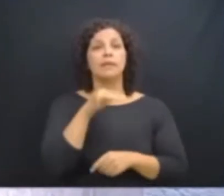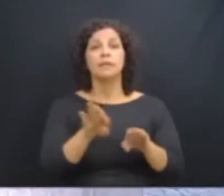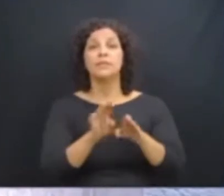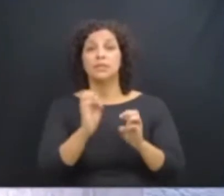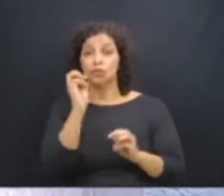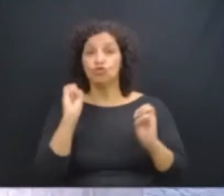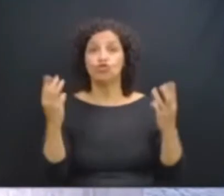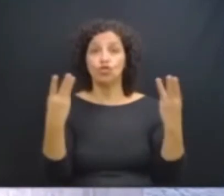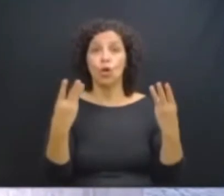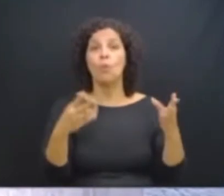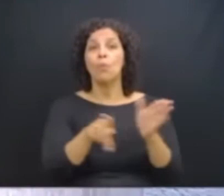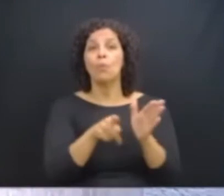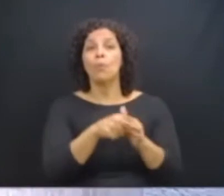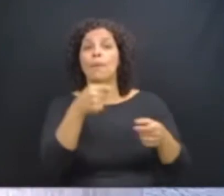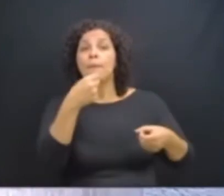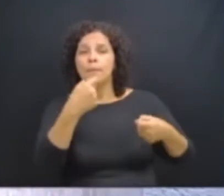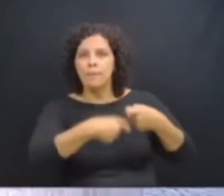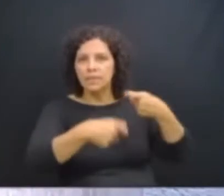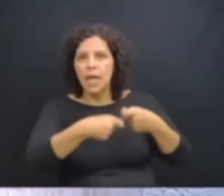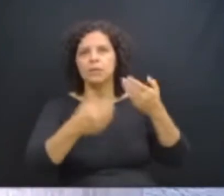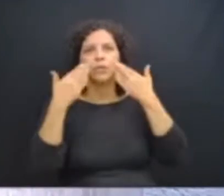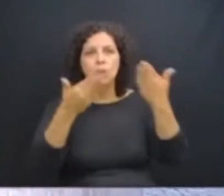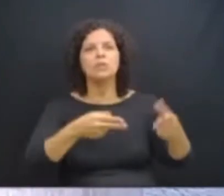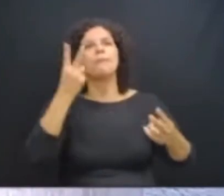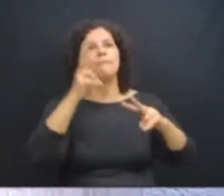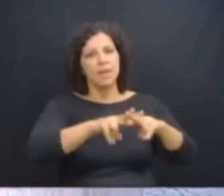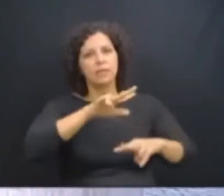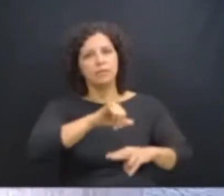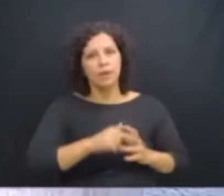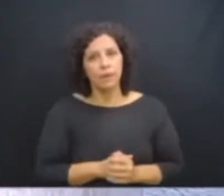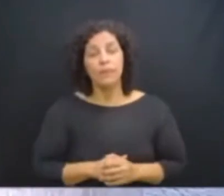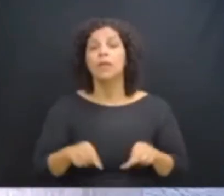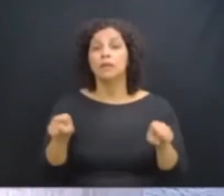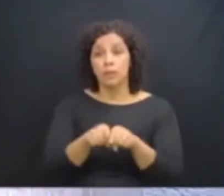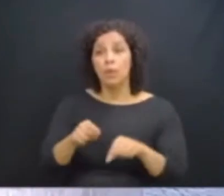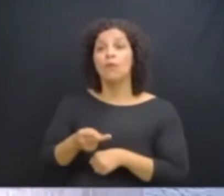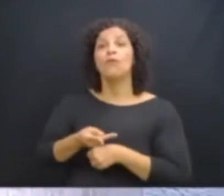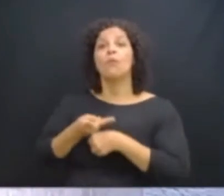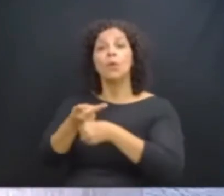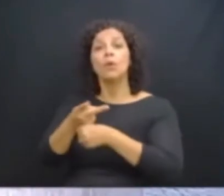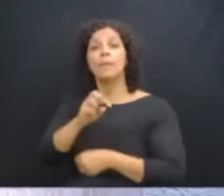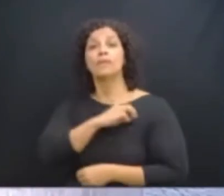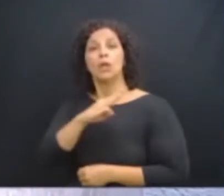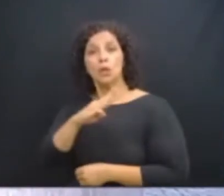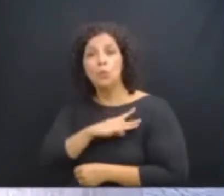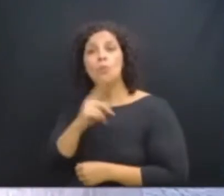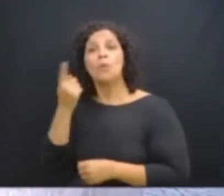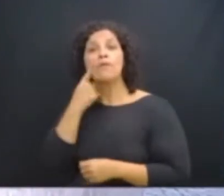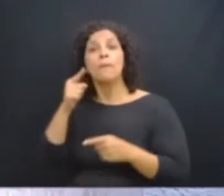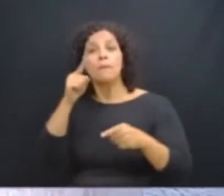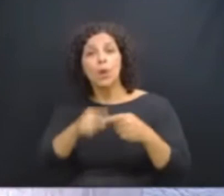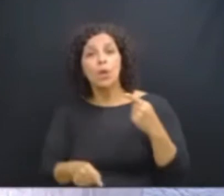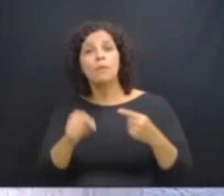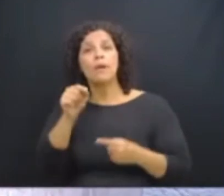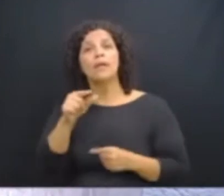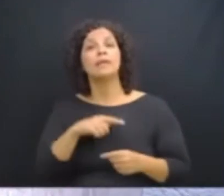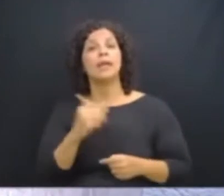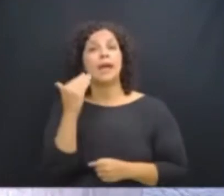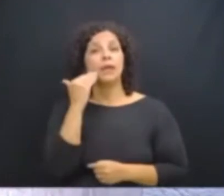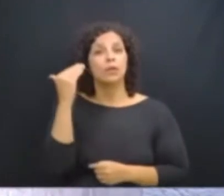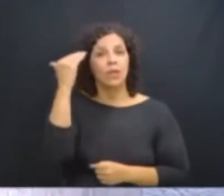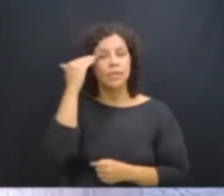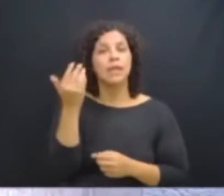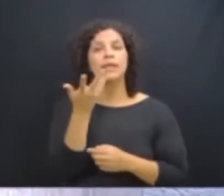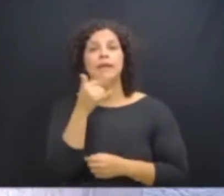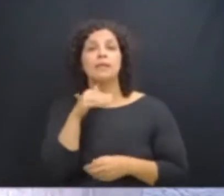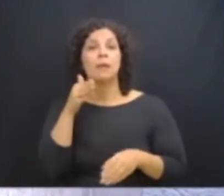pornográfico houver, ela será presa. Também vou procurar o Ministério Público para que proíba a entrada de adolescentes